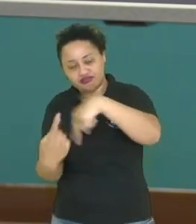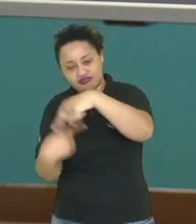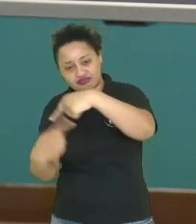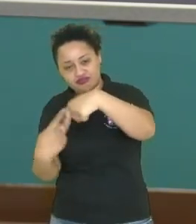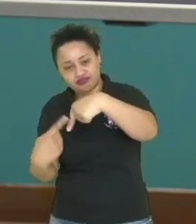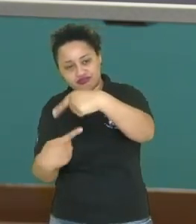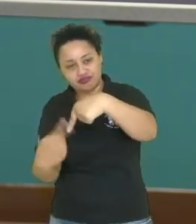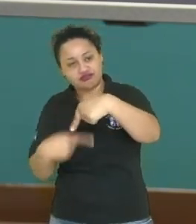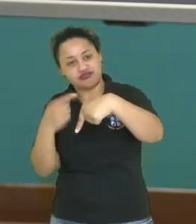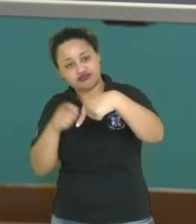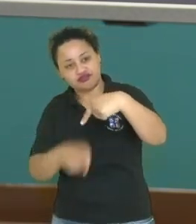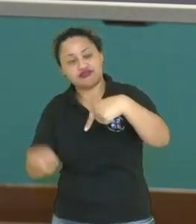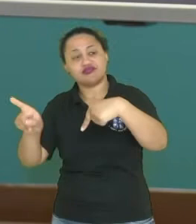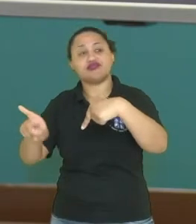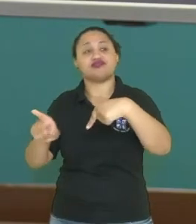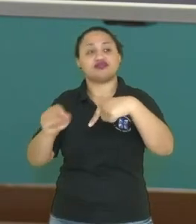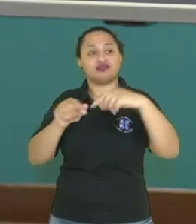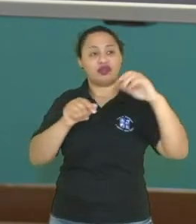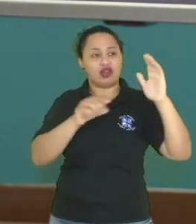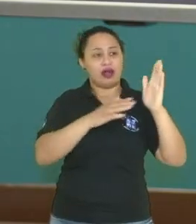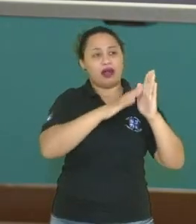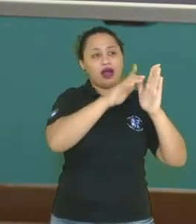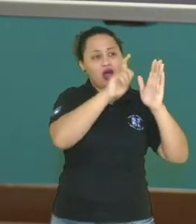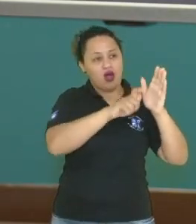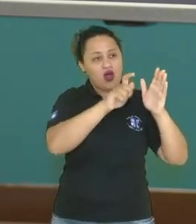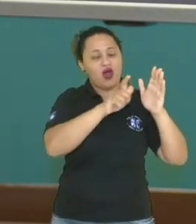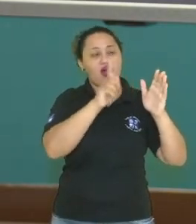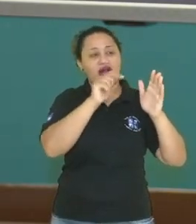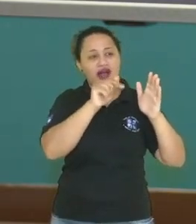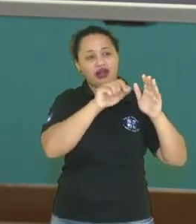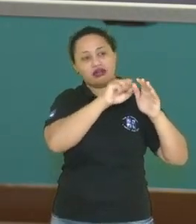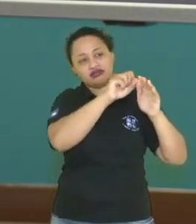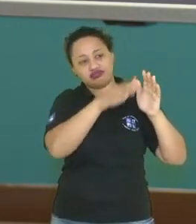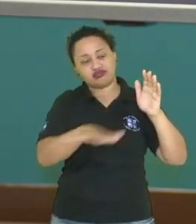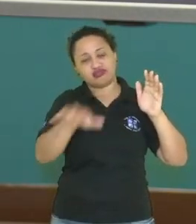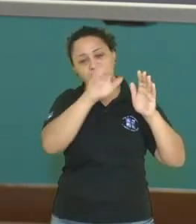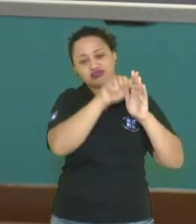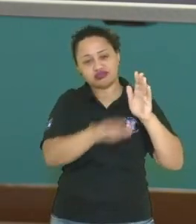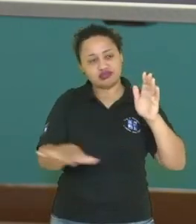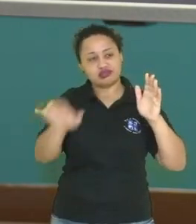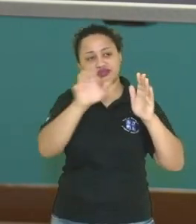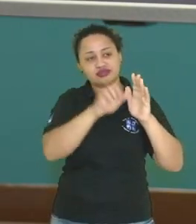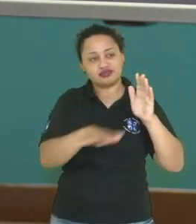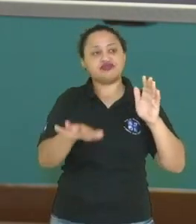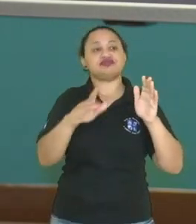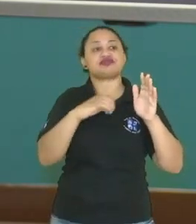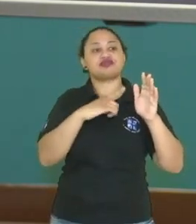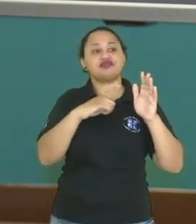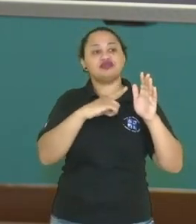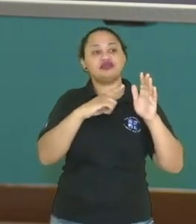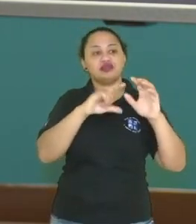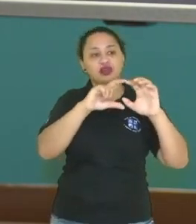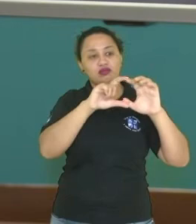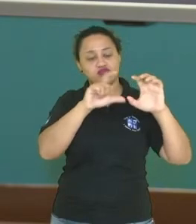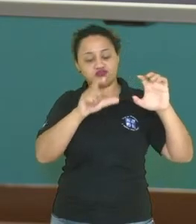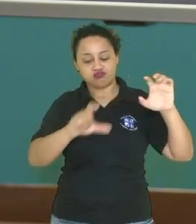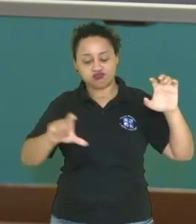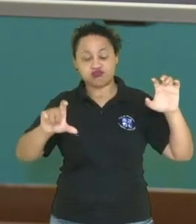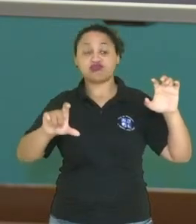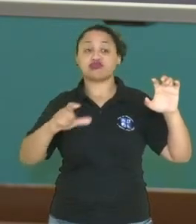é a cabeça d'água, vamos dizer, se é a ponte de onde vai saindo, né? Aqui nós temos o tubo de